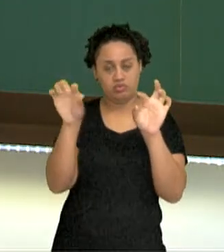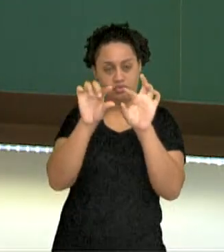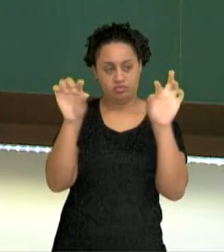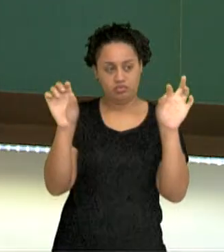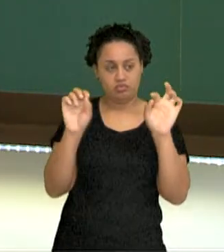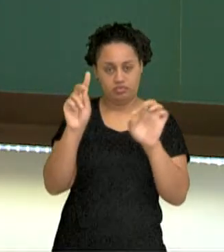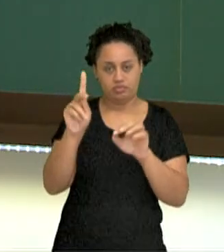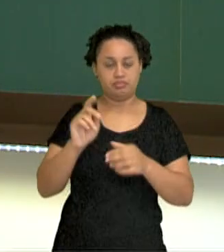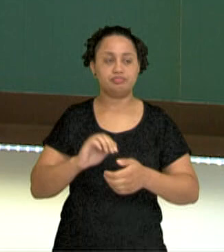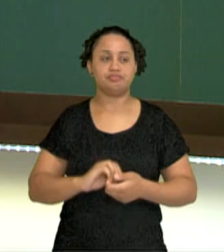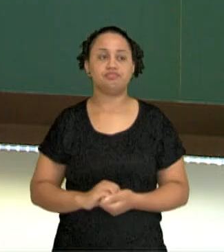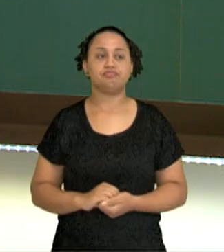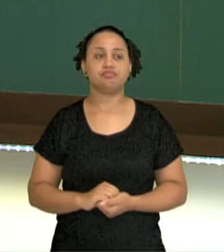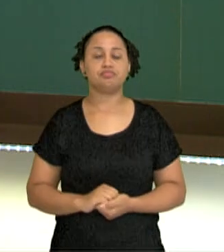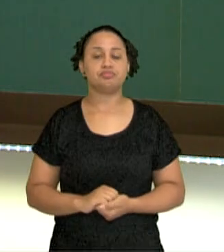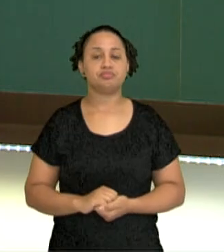ok?